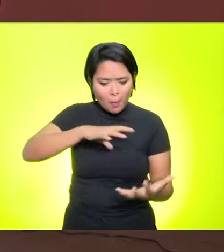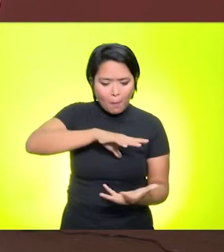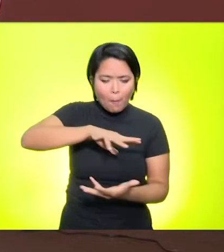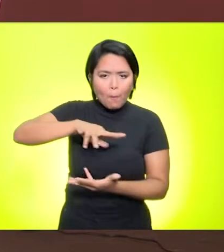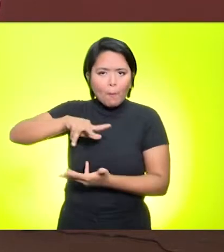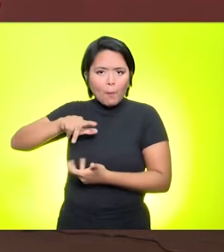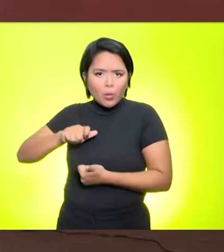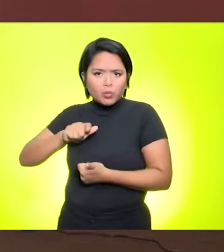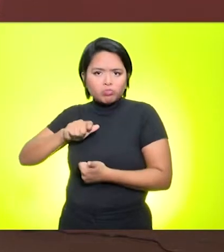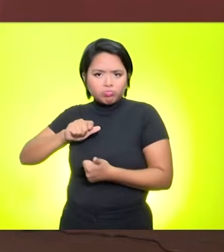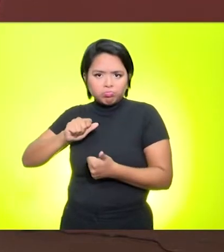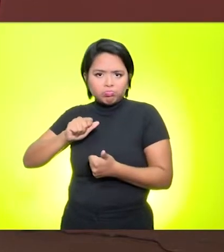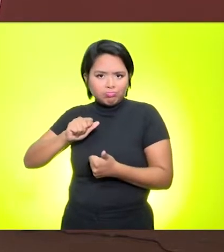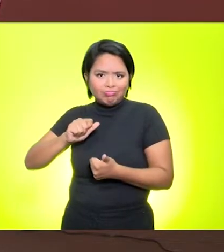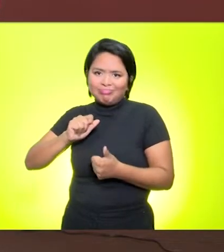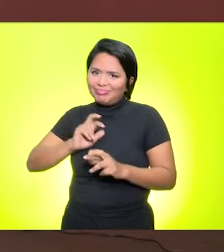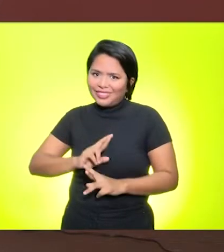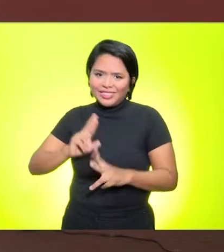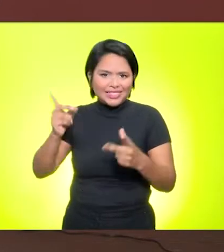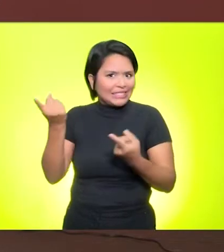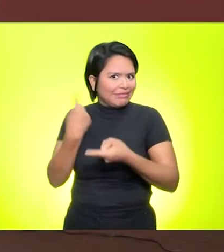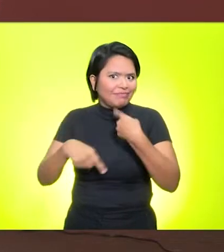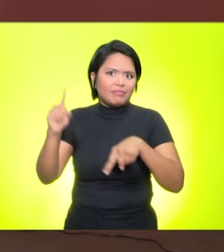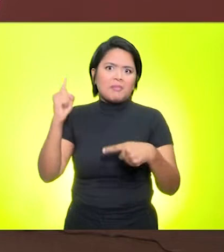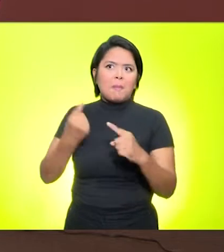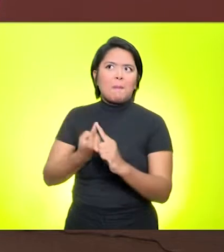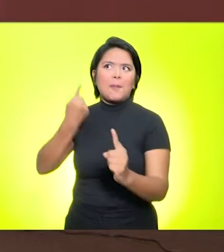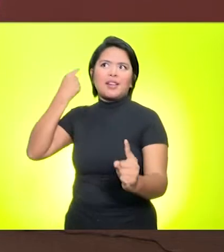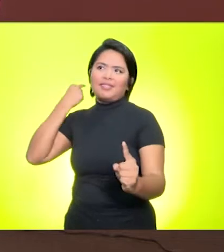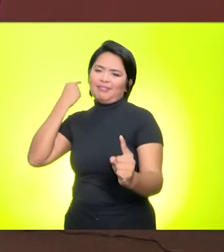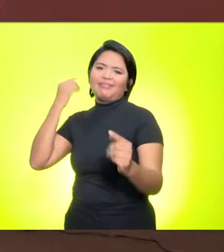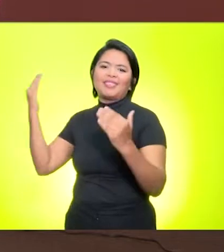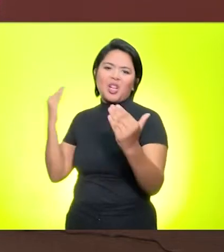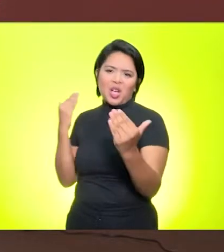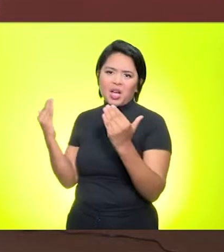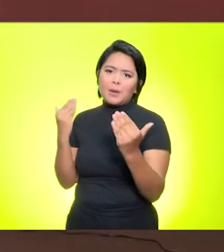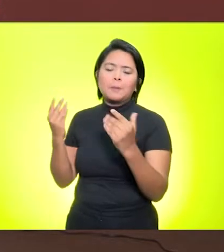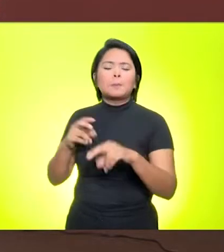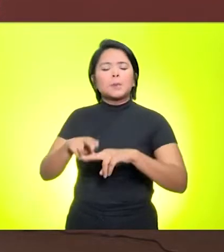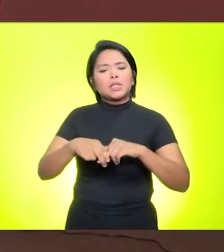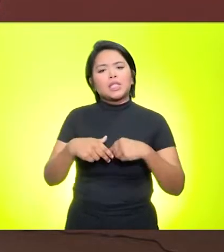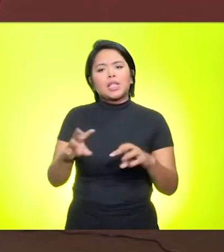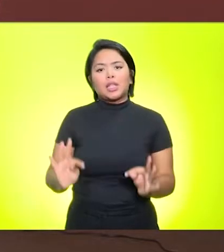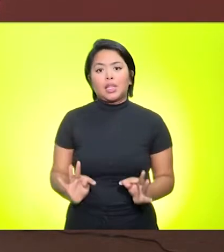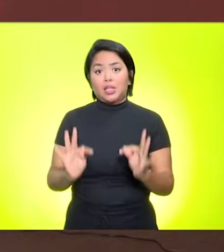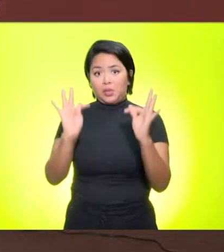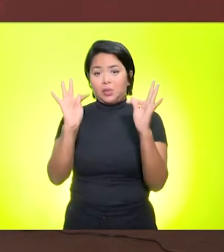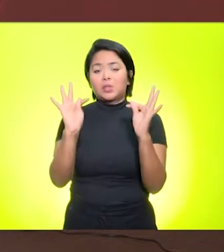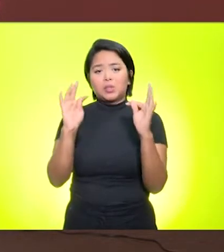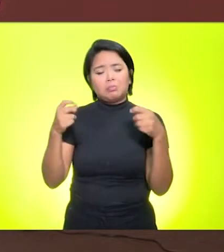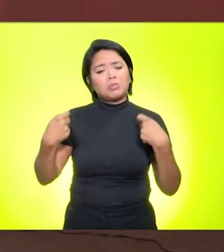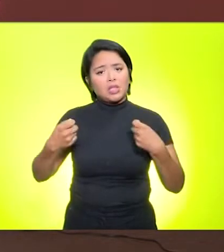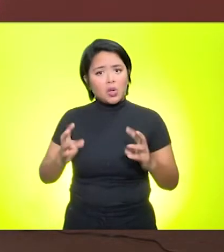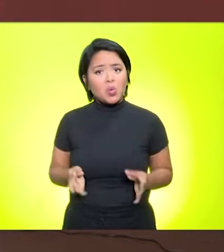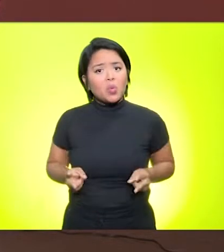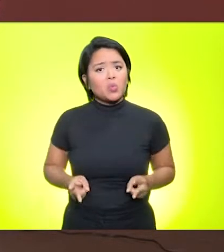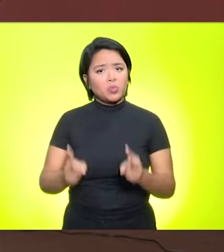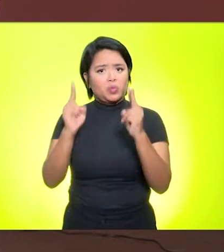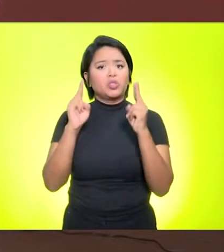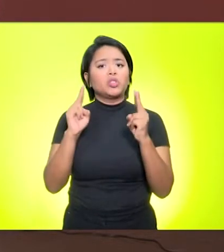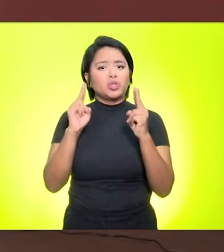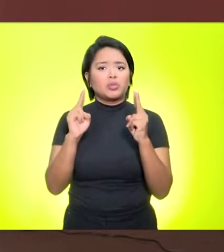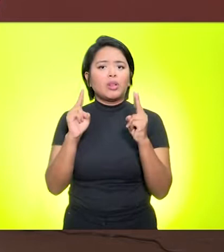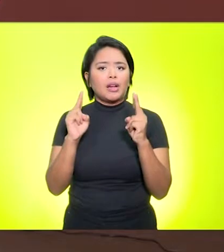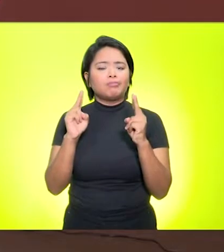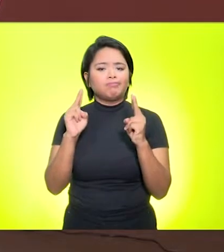agora, com certeza, ele será bem diferente do que era antes. Então, essas tecnologias, elas precisam continuar a fazer